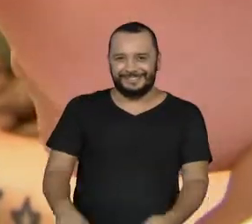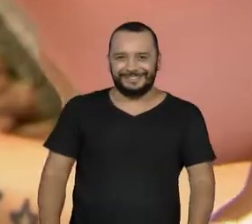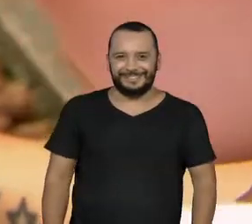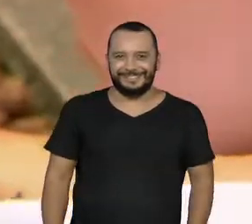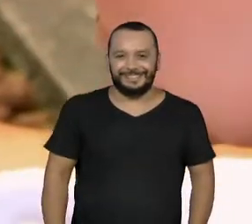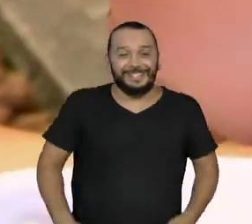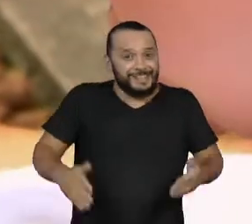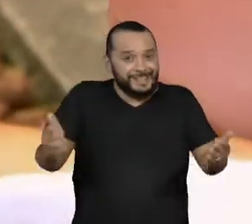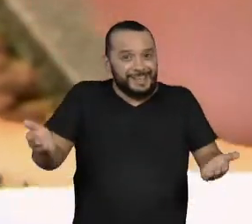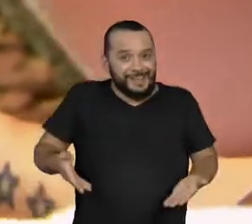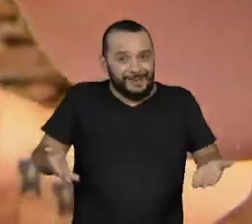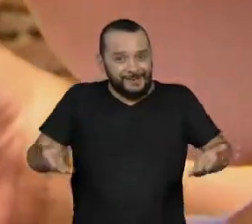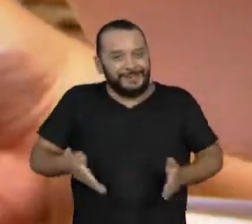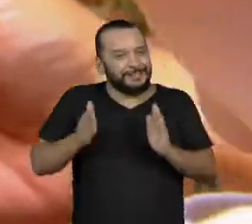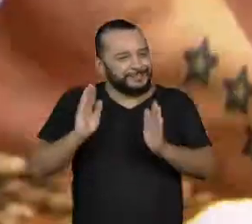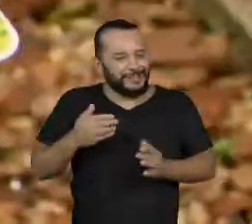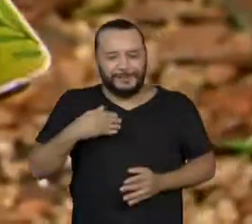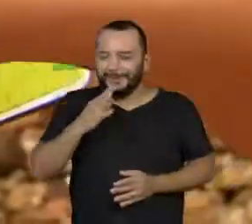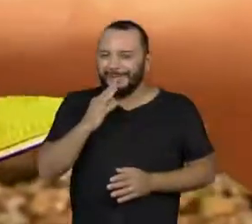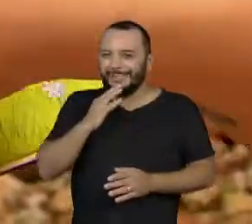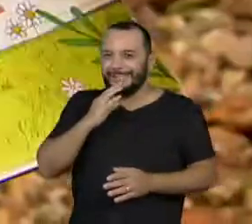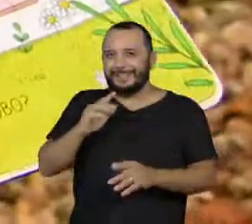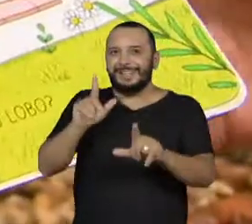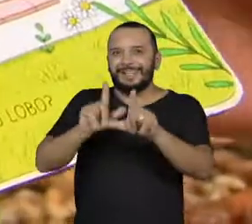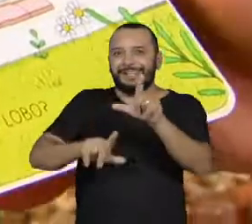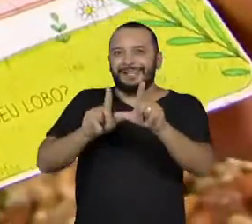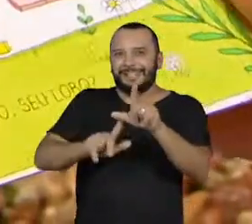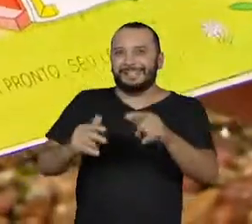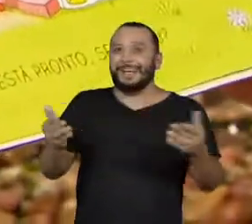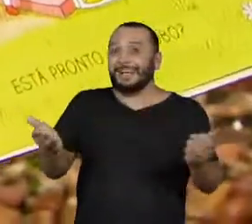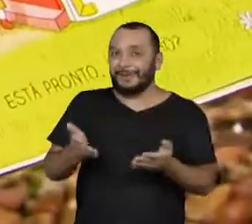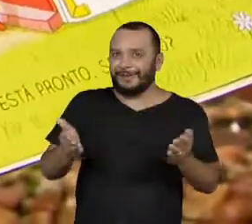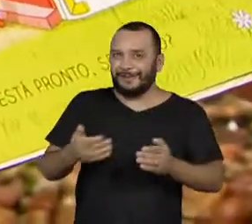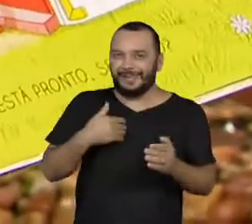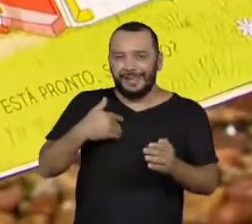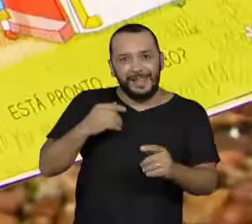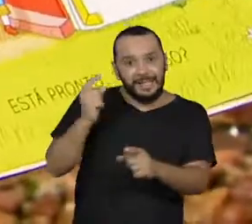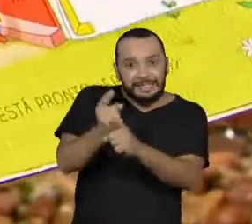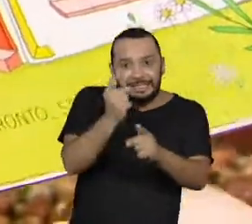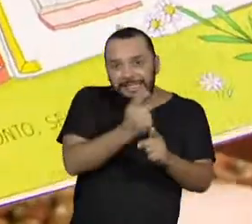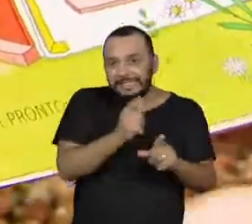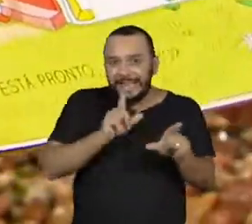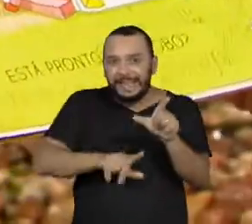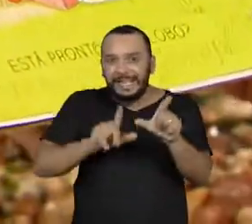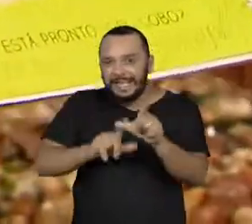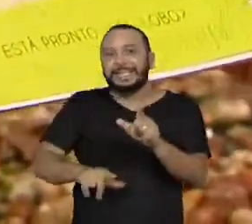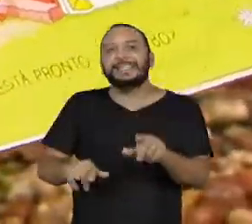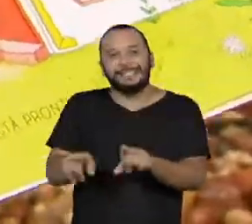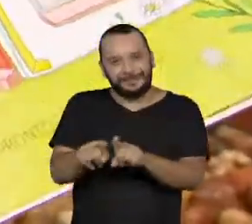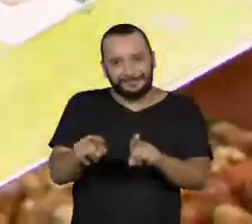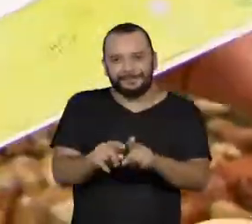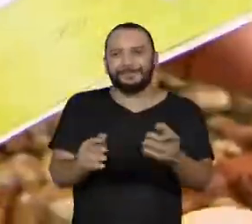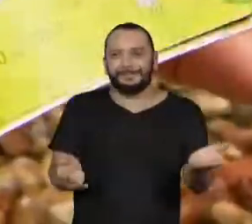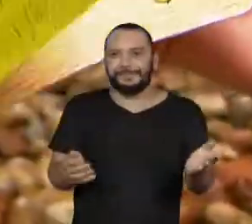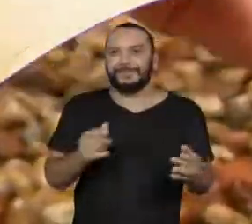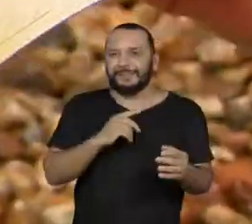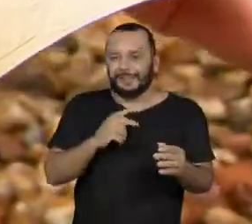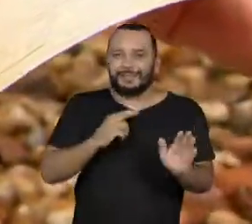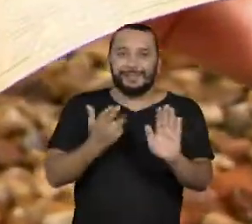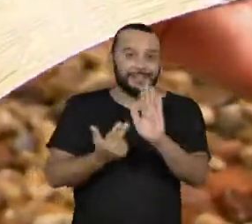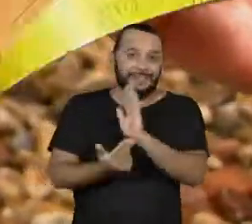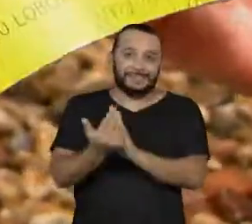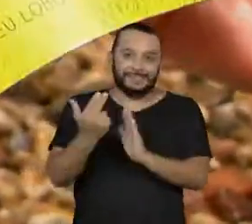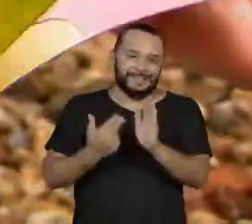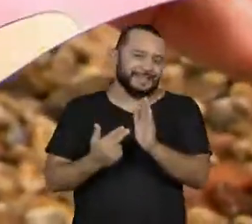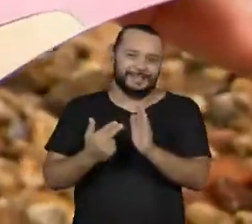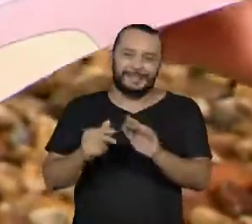E agora como ela reconhece as letras, a grande brincadeira dela é essa, não é mais com as figuras, é com as letras, né? São desenhos para ela também.